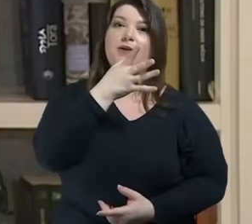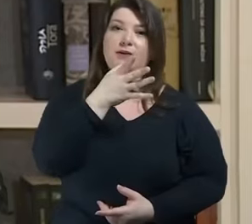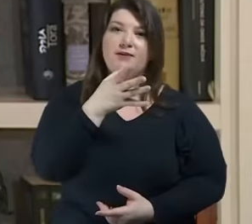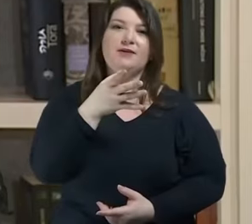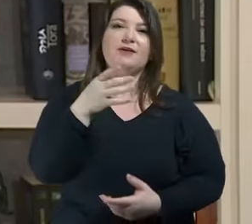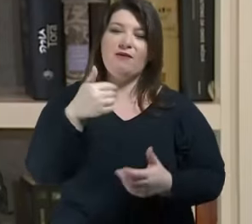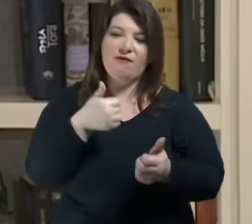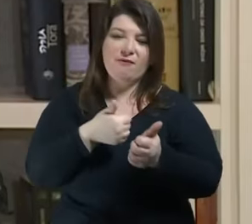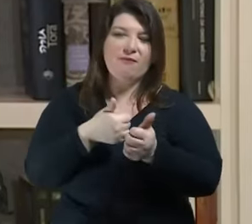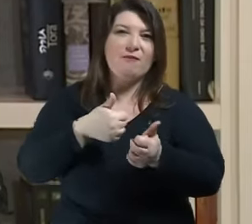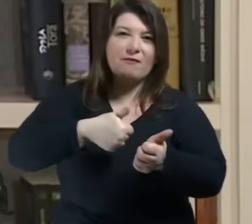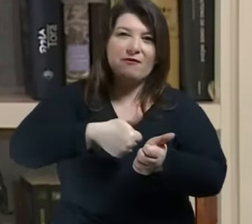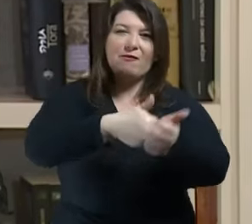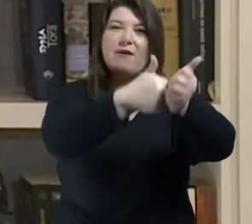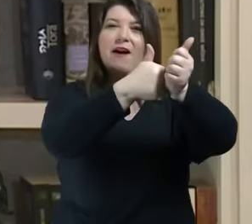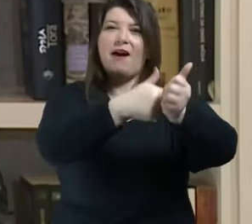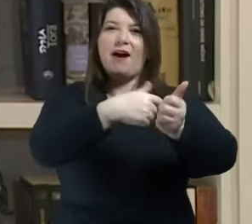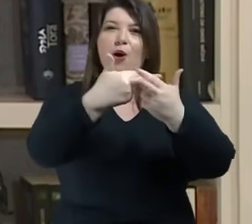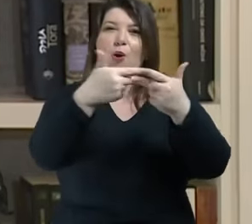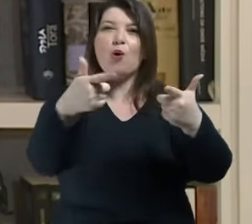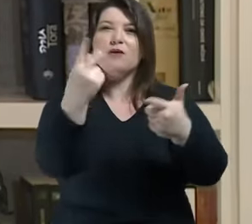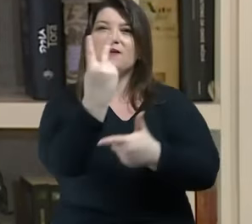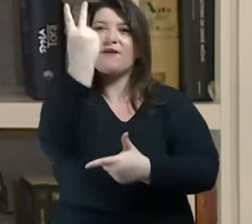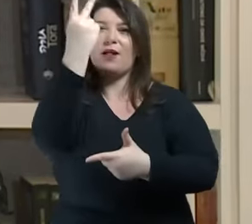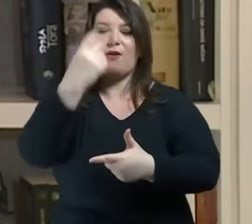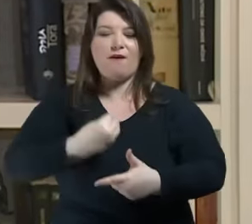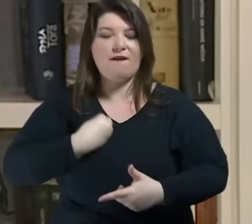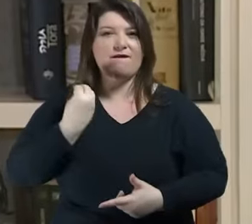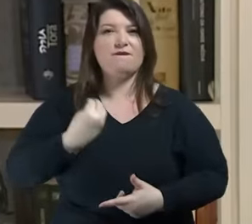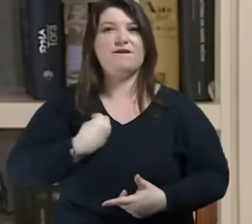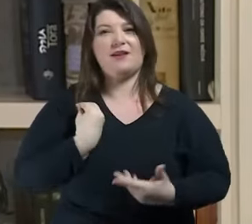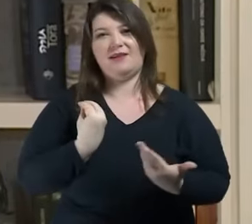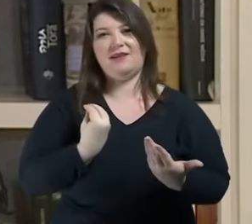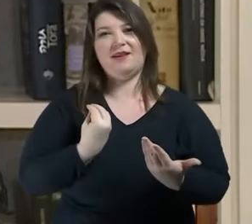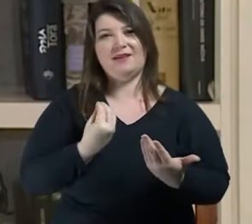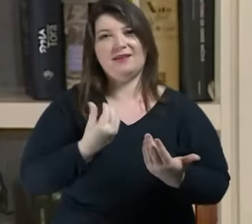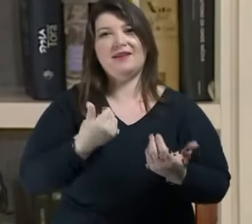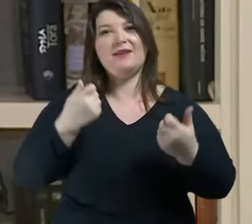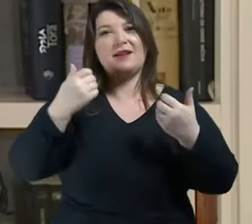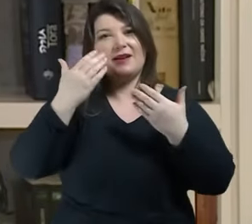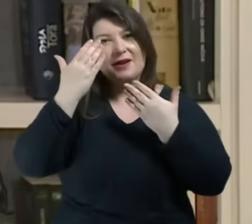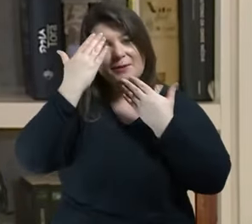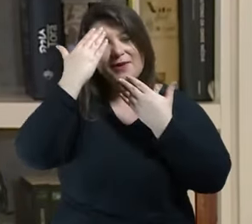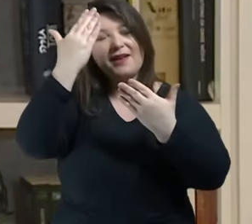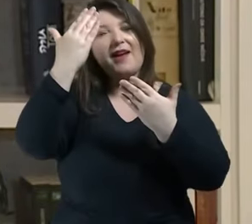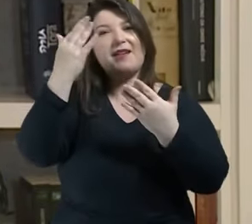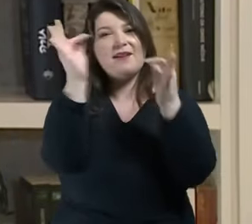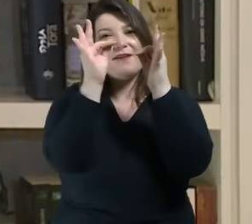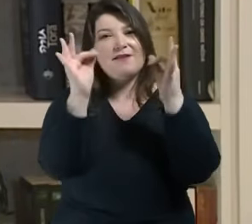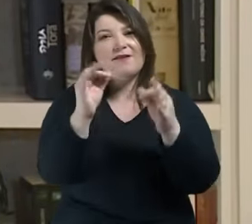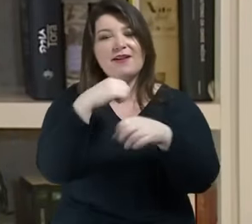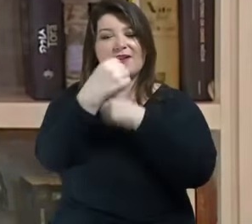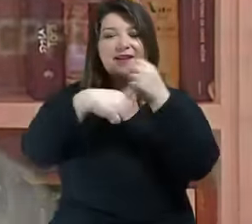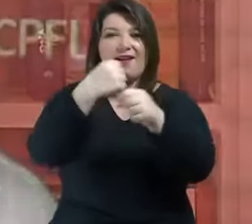bom a gente faça a vida ter gosto muito obrigado feliz ano novo para todo mundo que nos acompanha